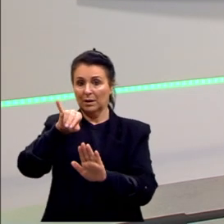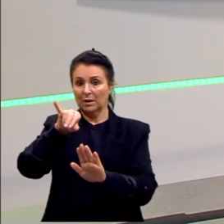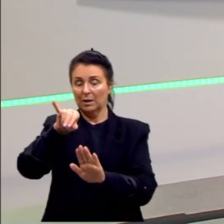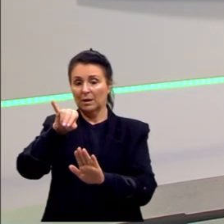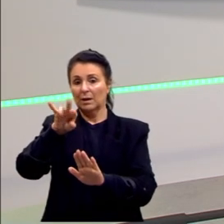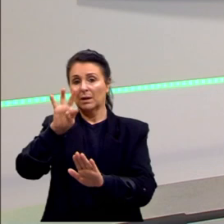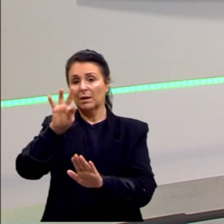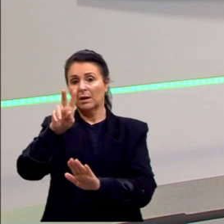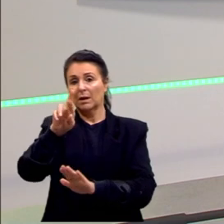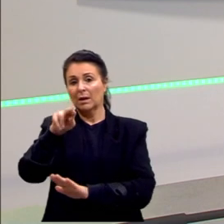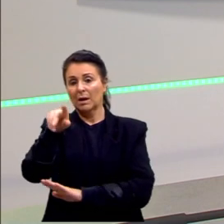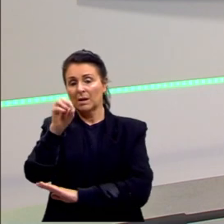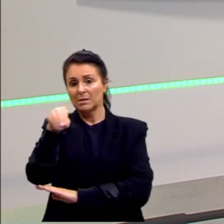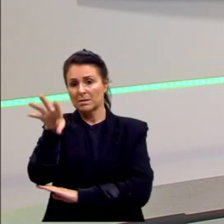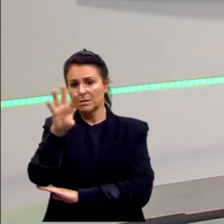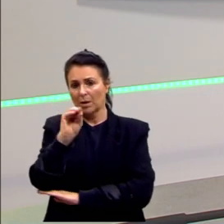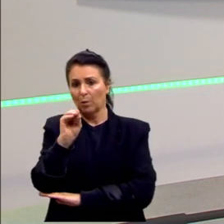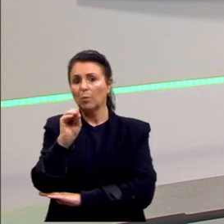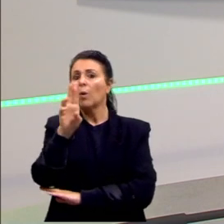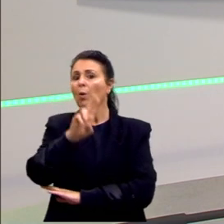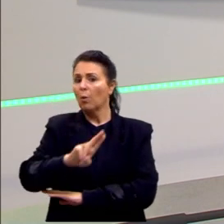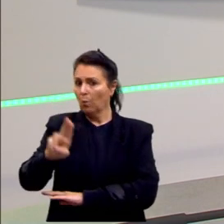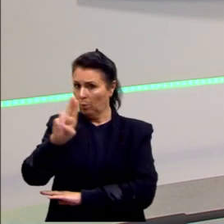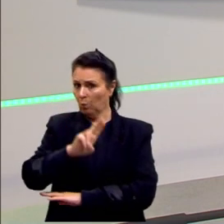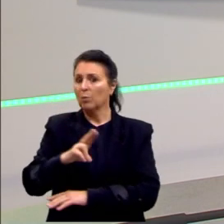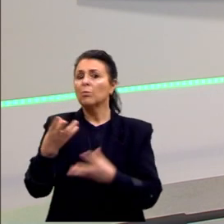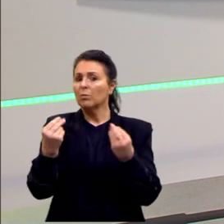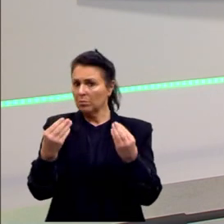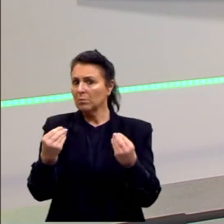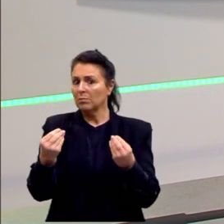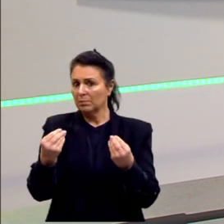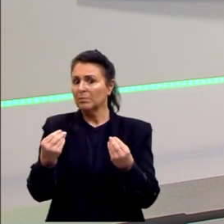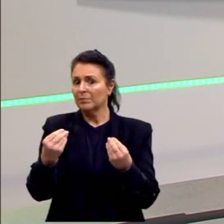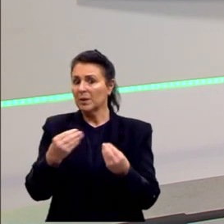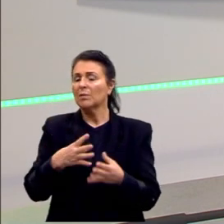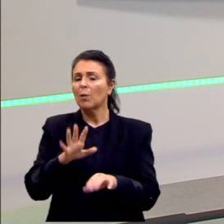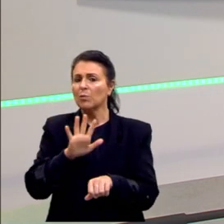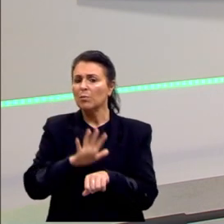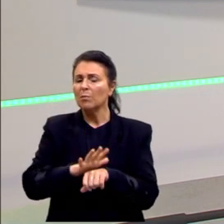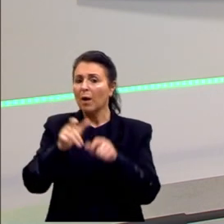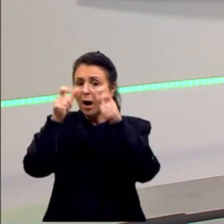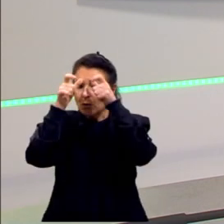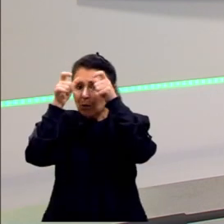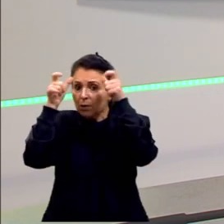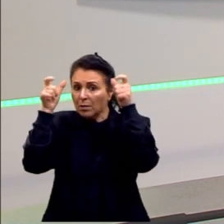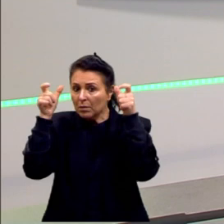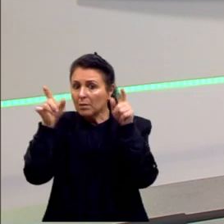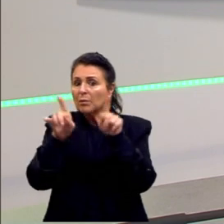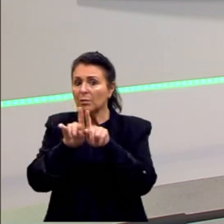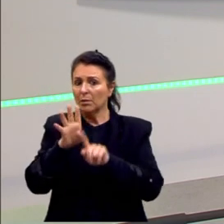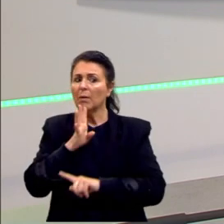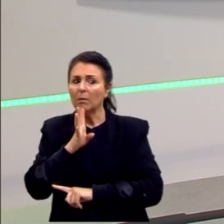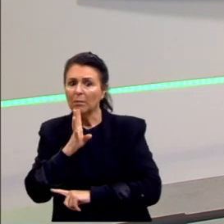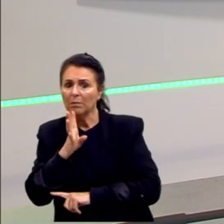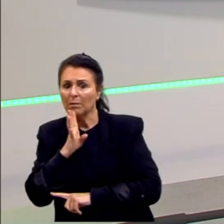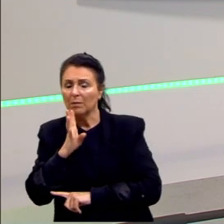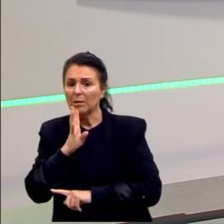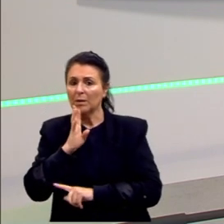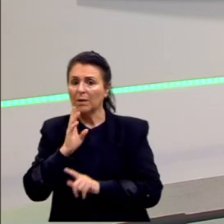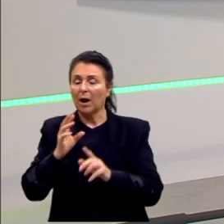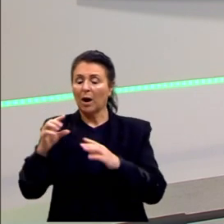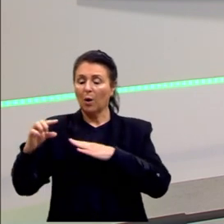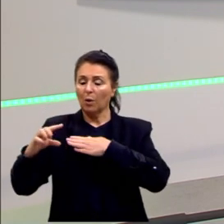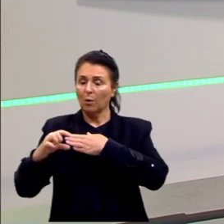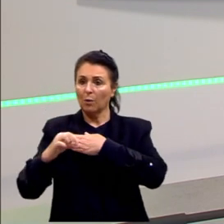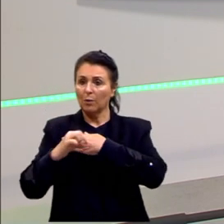usos bem recorrentes. Eles são talvez os mais conhecidos da nossa coesão referencial. Aqui